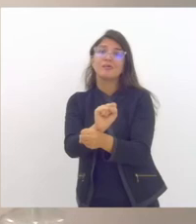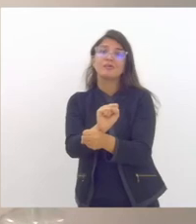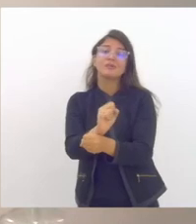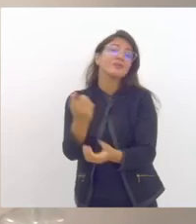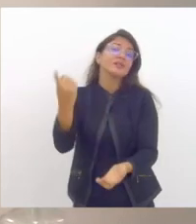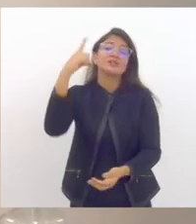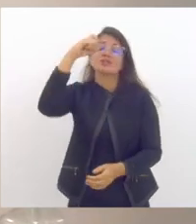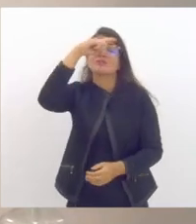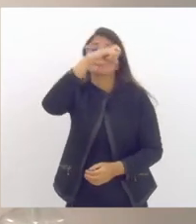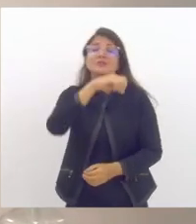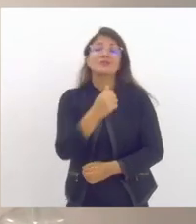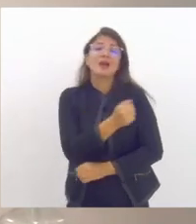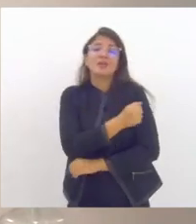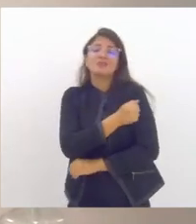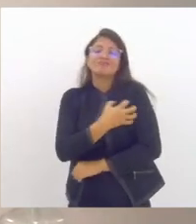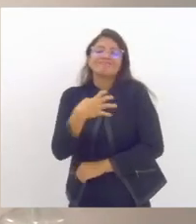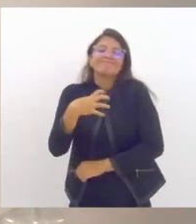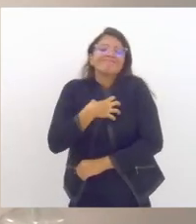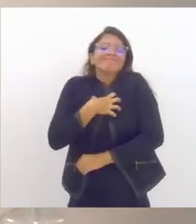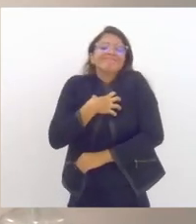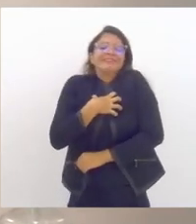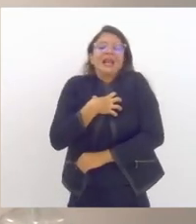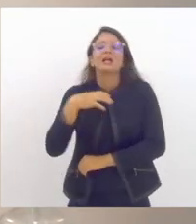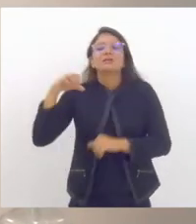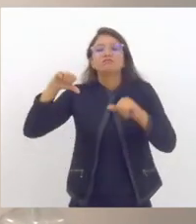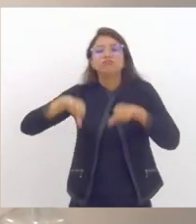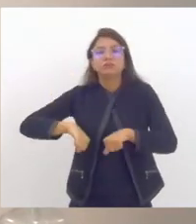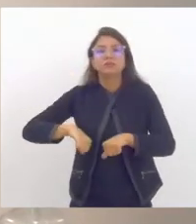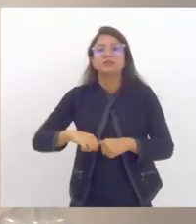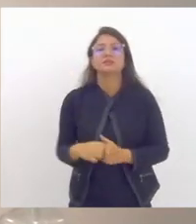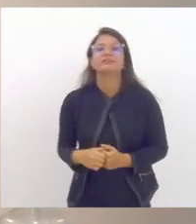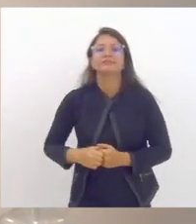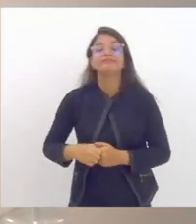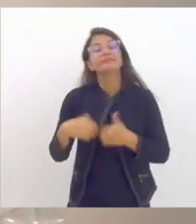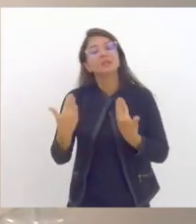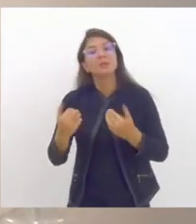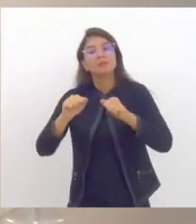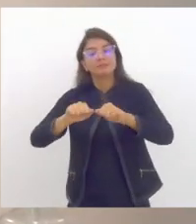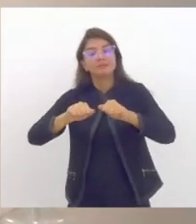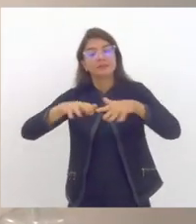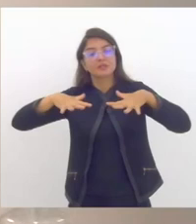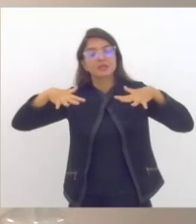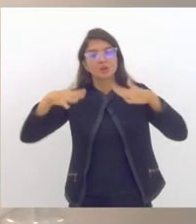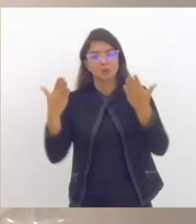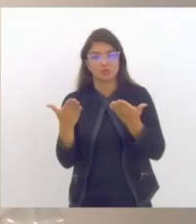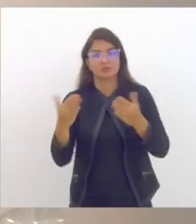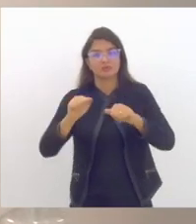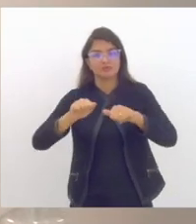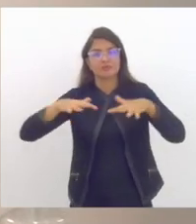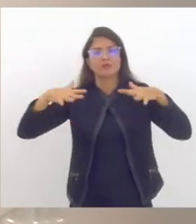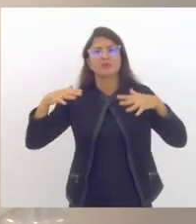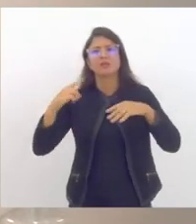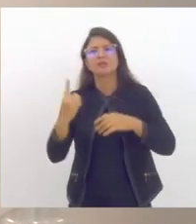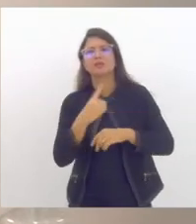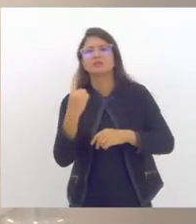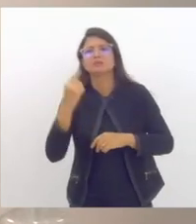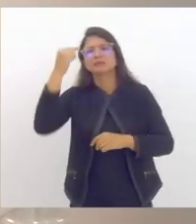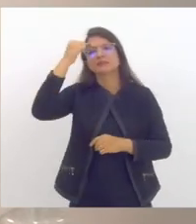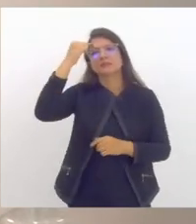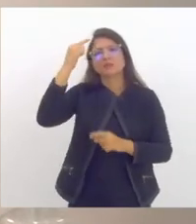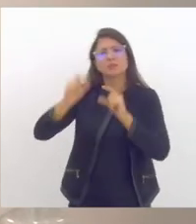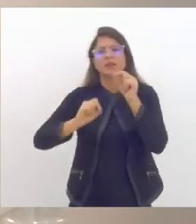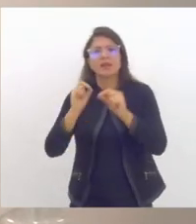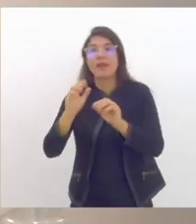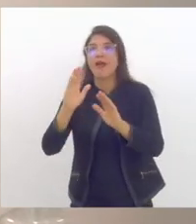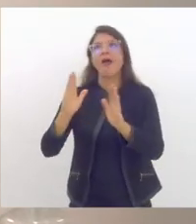nossos alunos foram fortemente impactados quando a gente faz essa audiência de hoje a gente não tem a expectativa que a escola seja